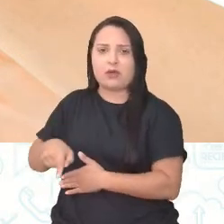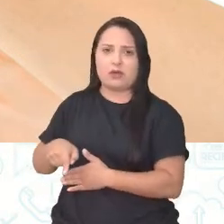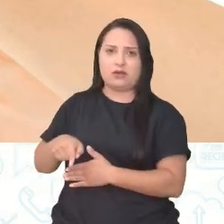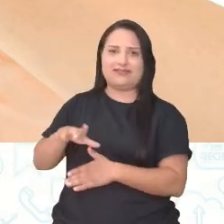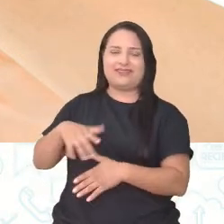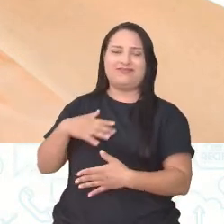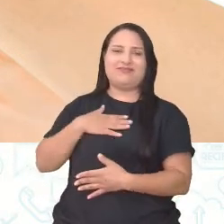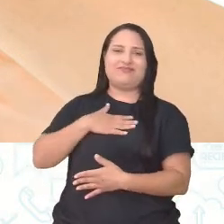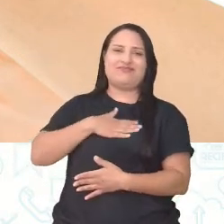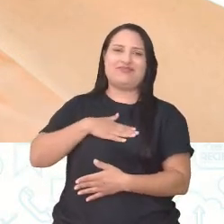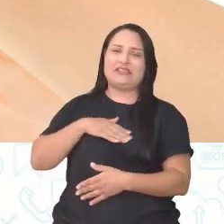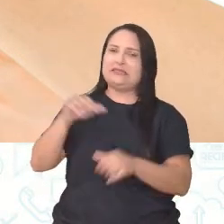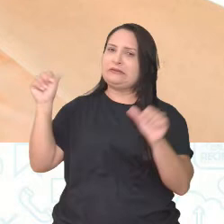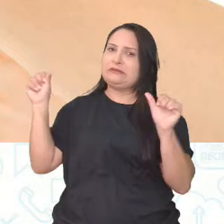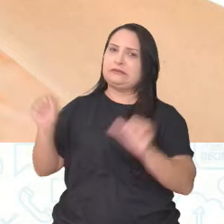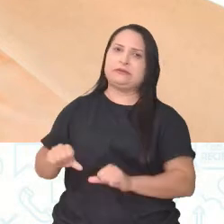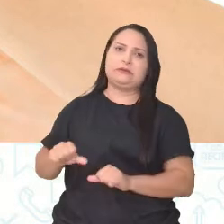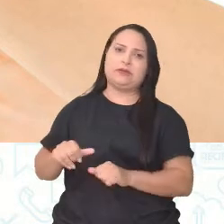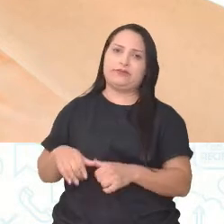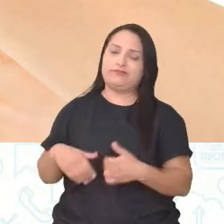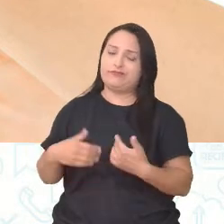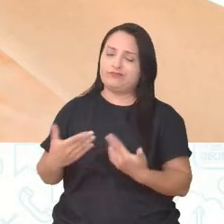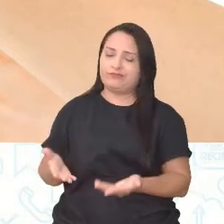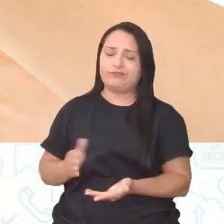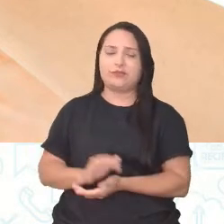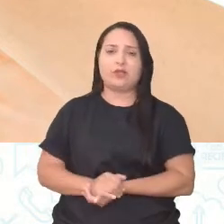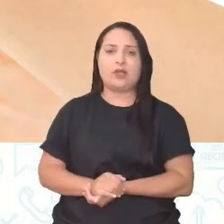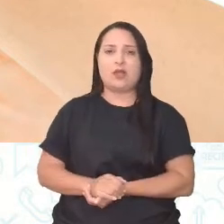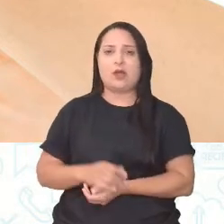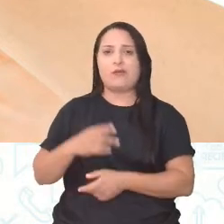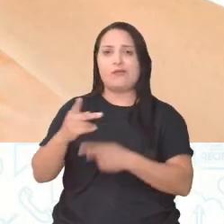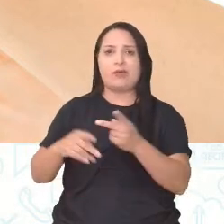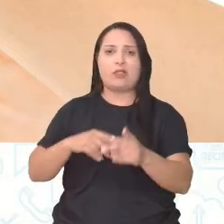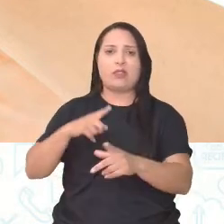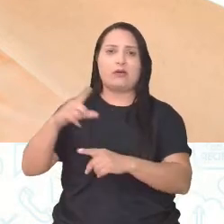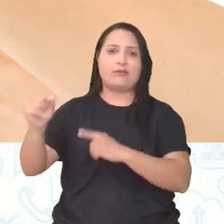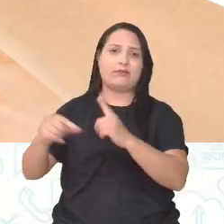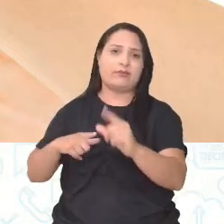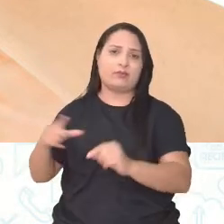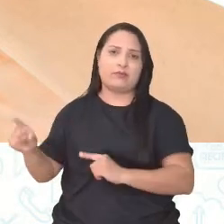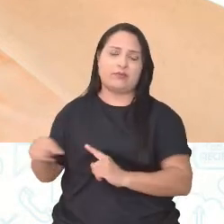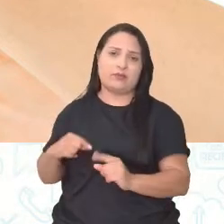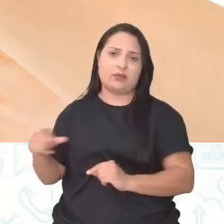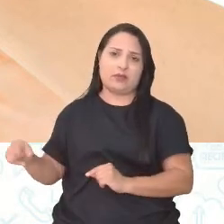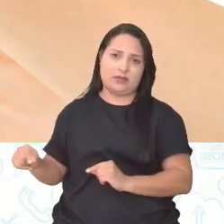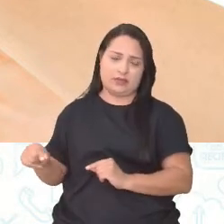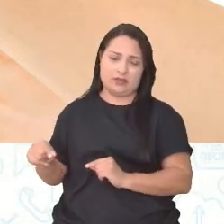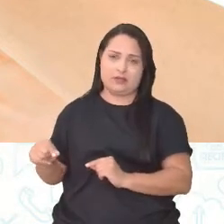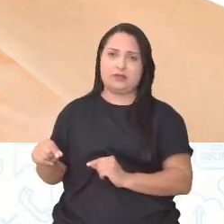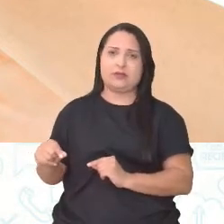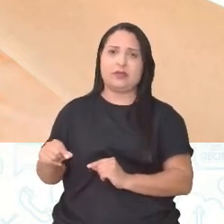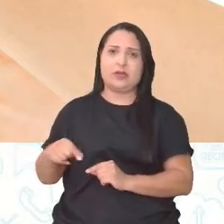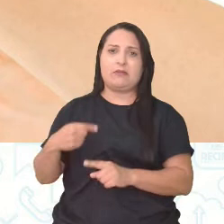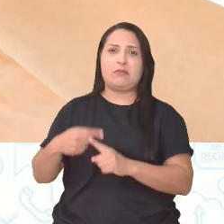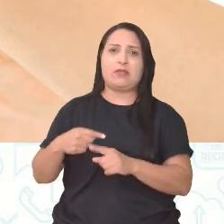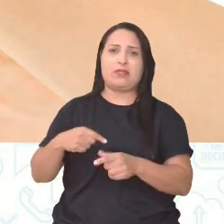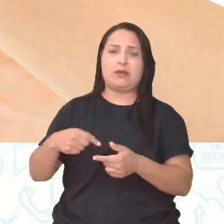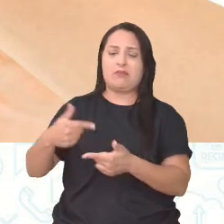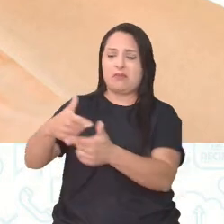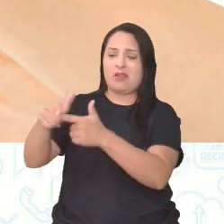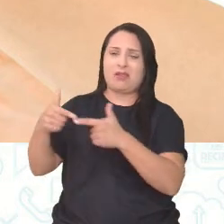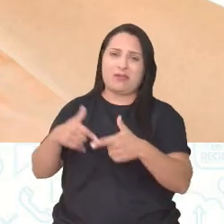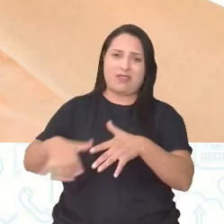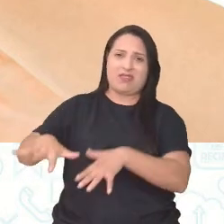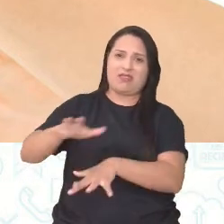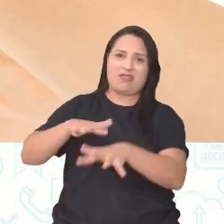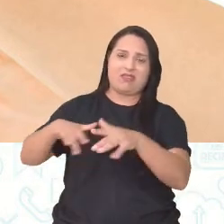insatisfação, né? Diz, opa, o povo foi-se embora, né? Fugiu com toda aquela manobra política que houve ali naquele